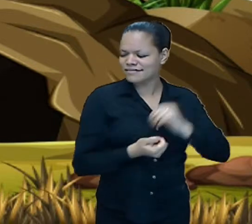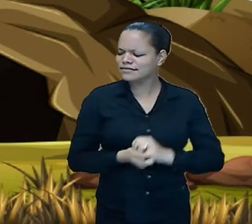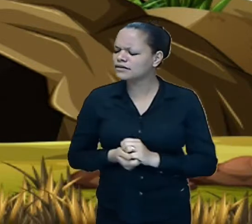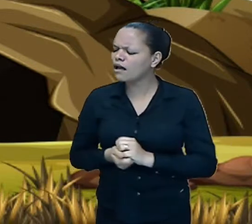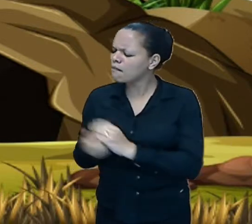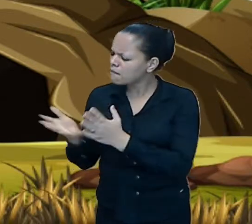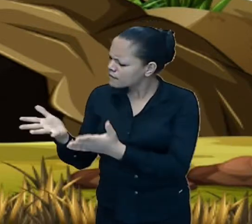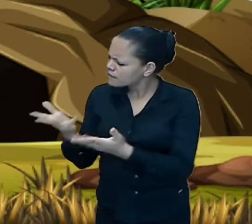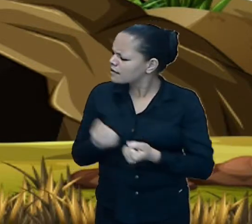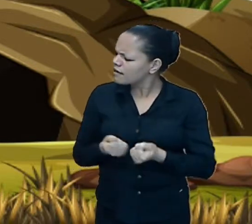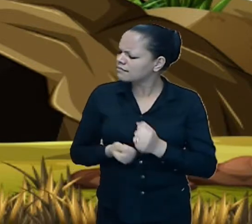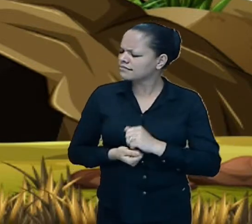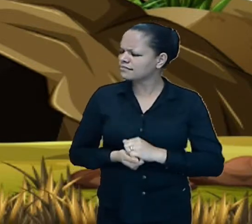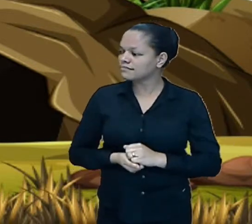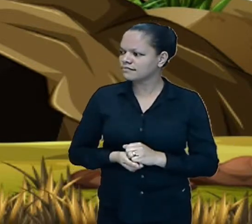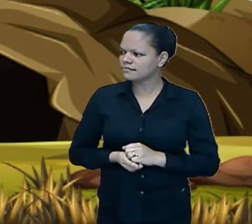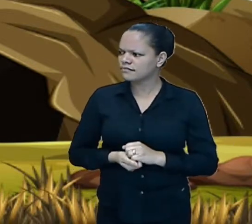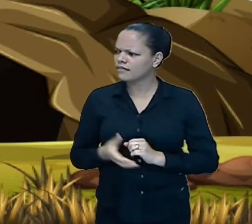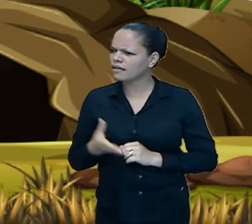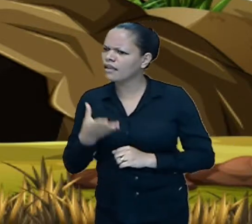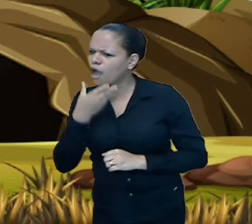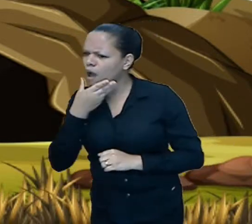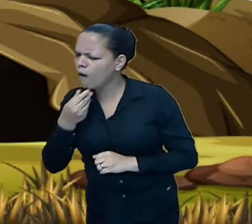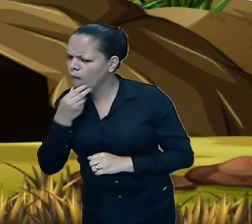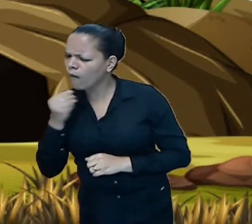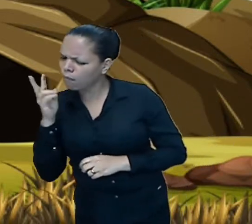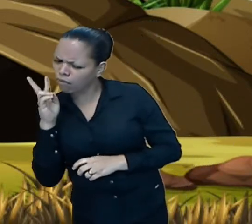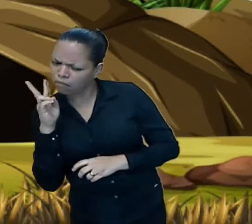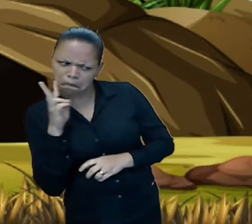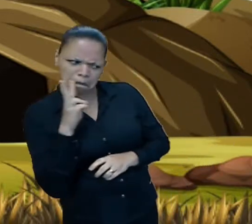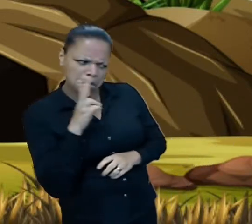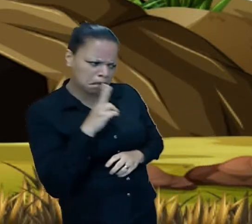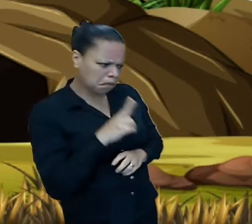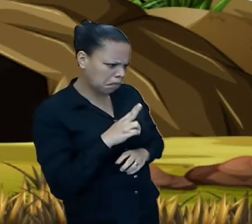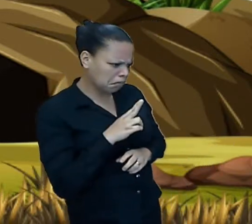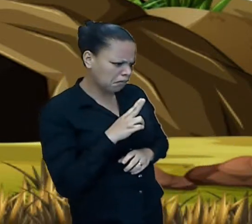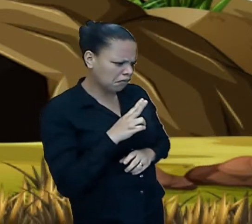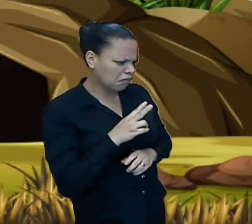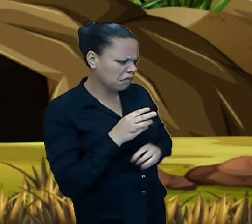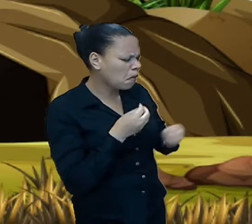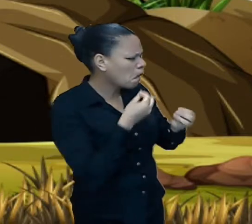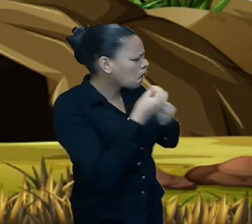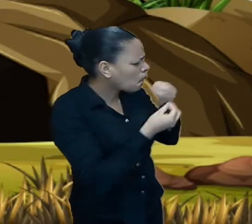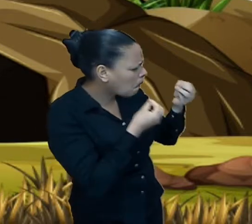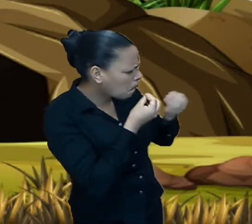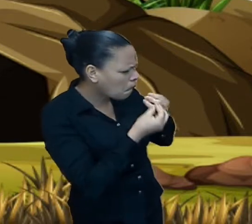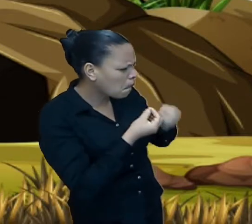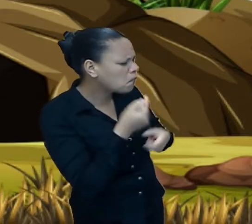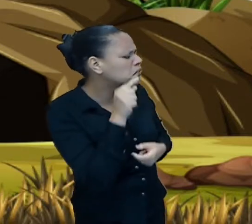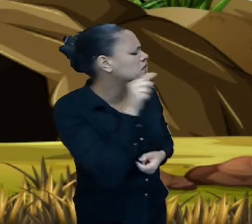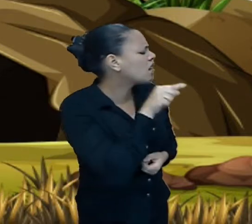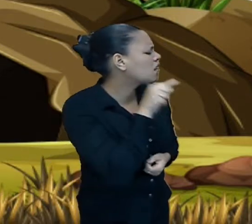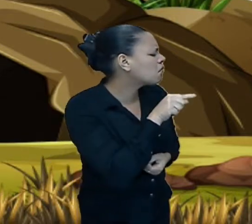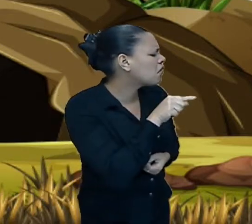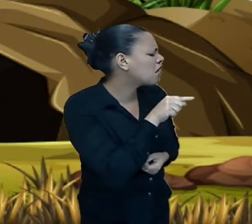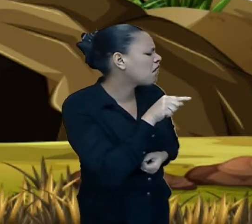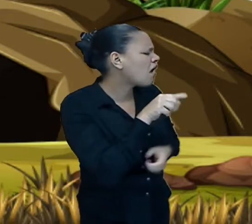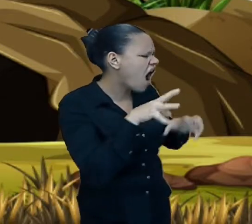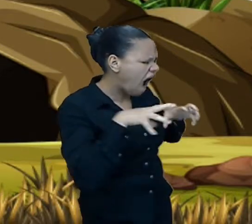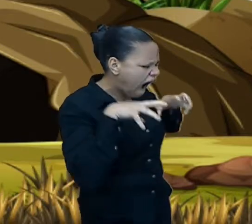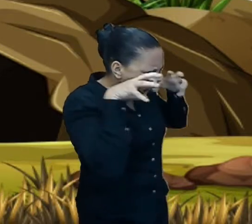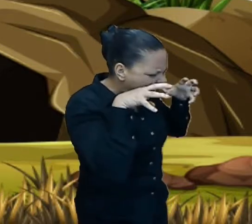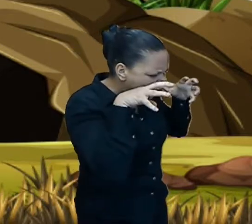O carteiro olhou para o monstro e disse Ué, como eu vou saber se você é mesmo um monstro